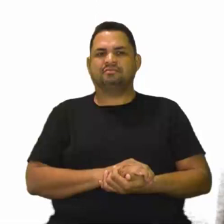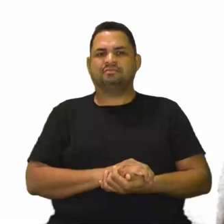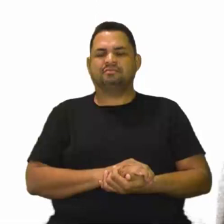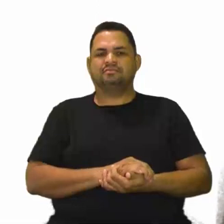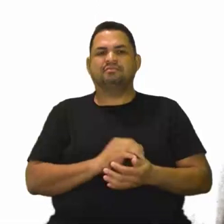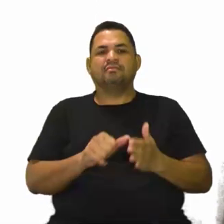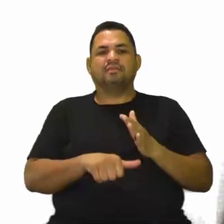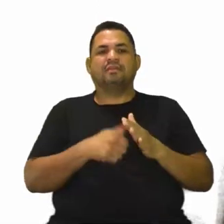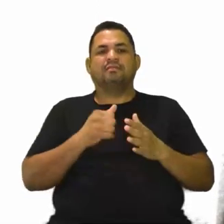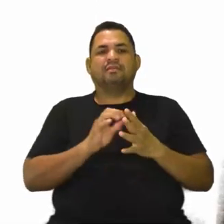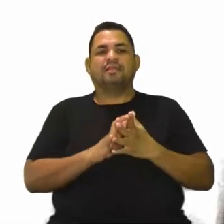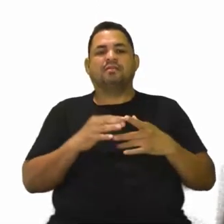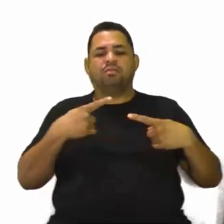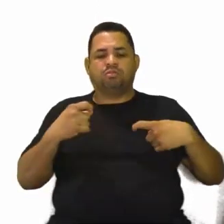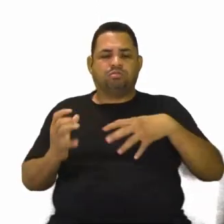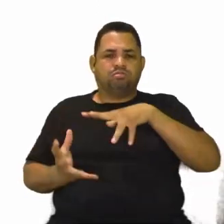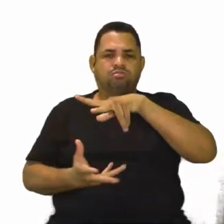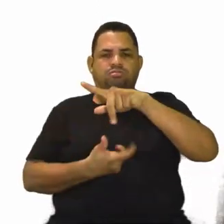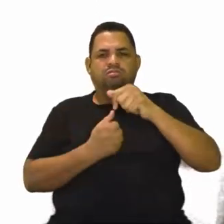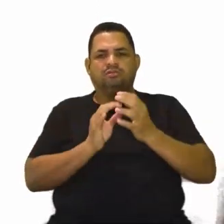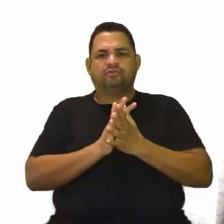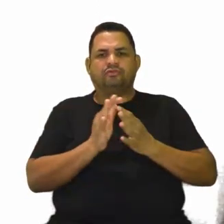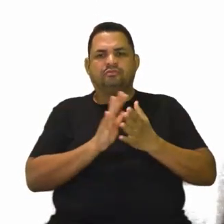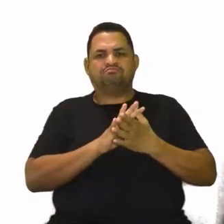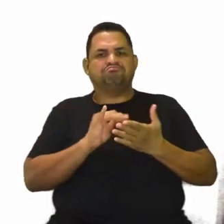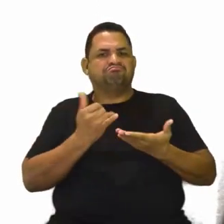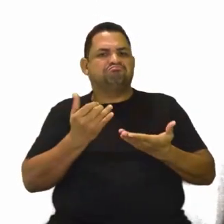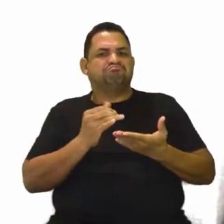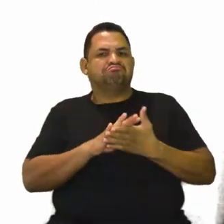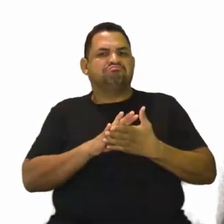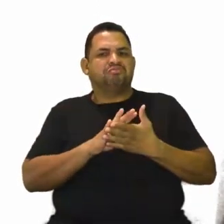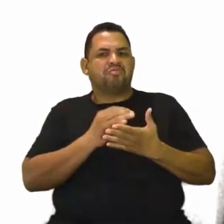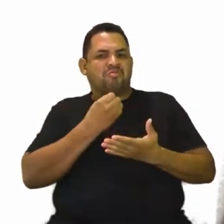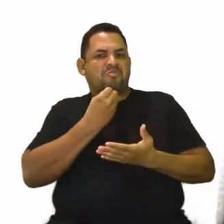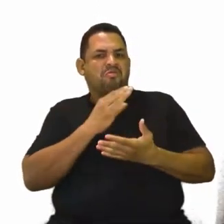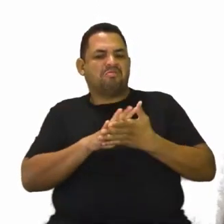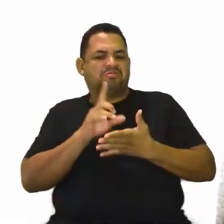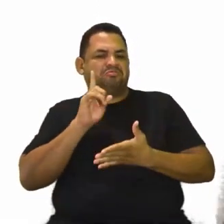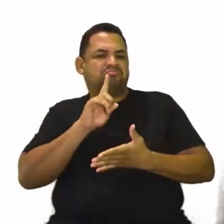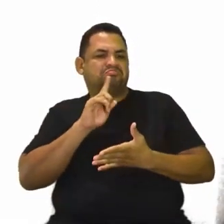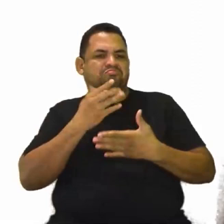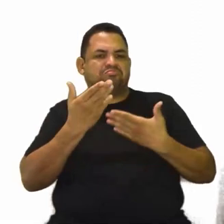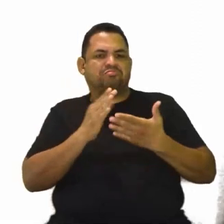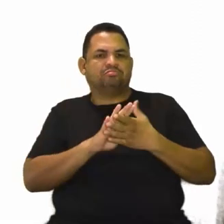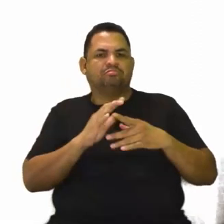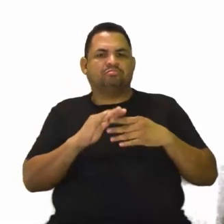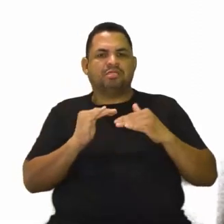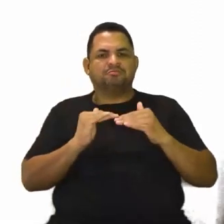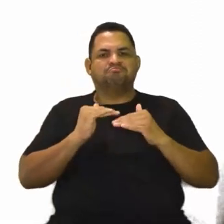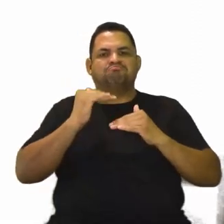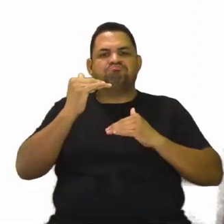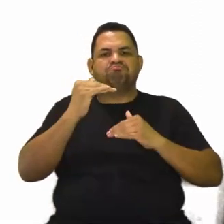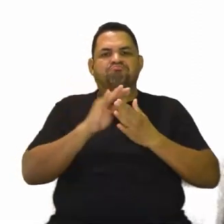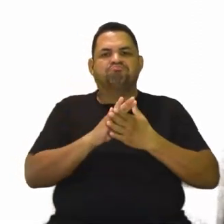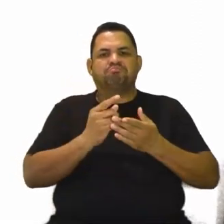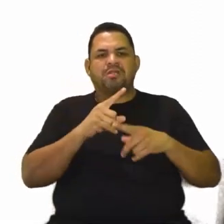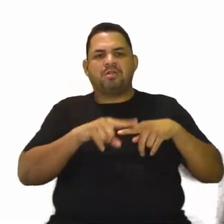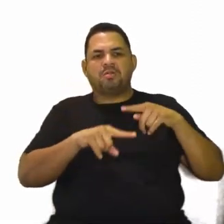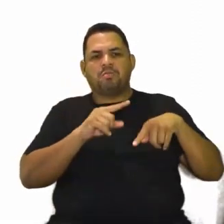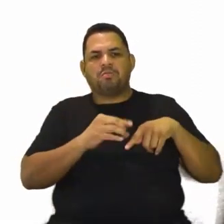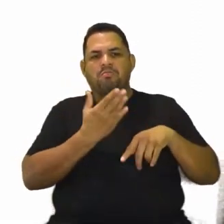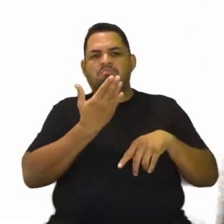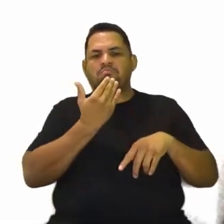A primeira guerra mundial foi muito vantajosa para os estadunidenses, pois para suprir a demanda de produtos